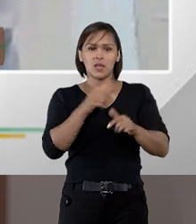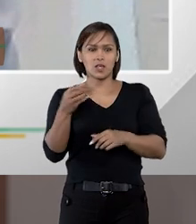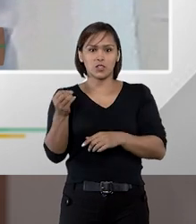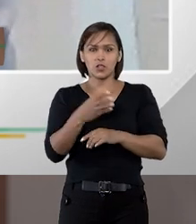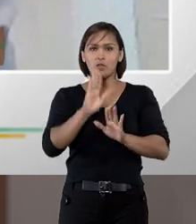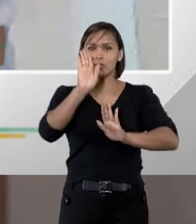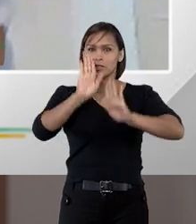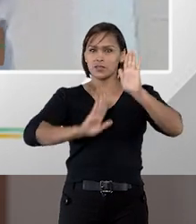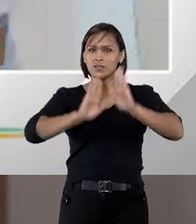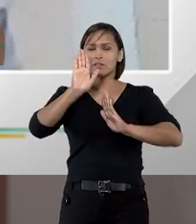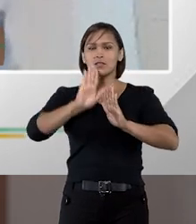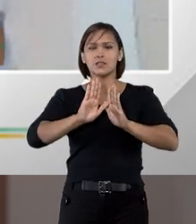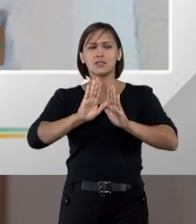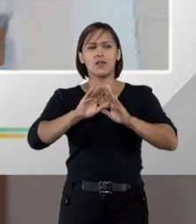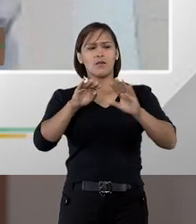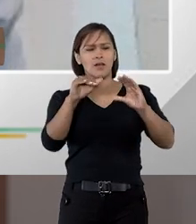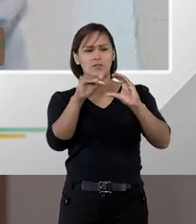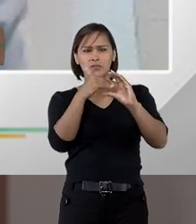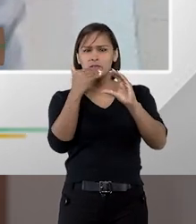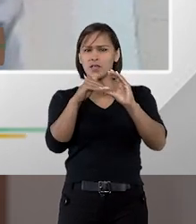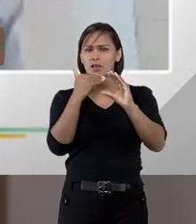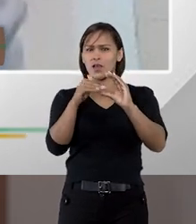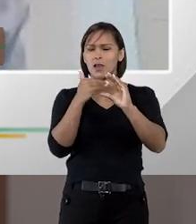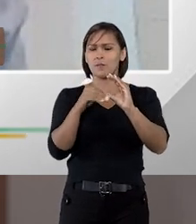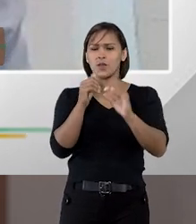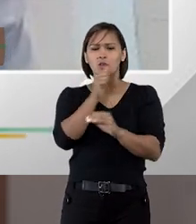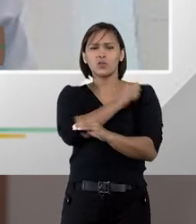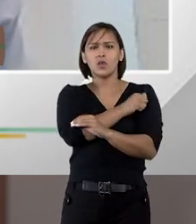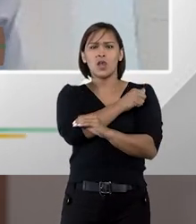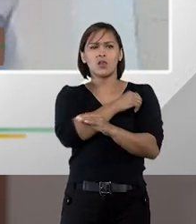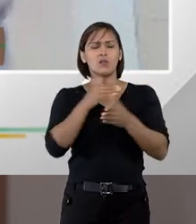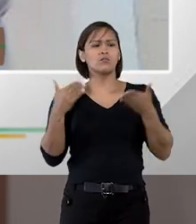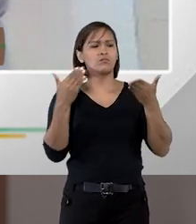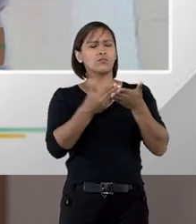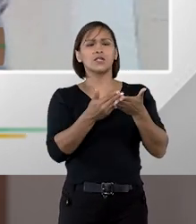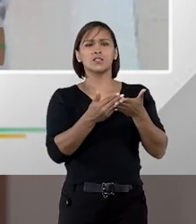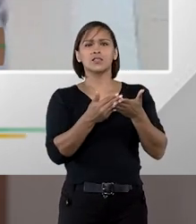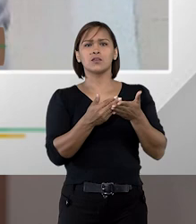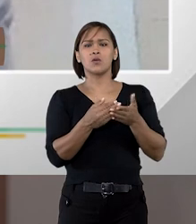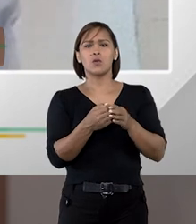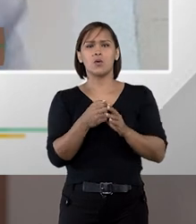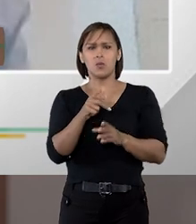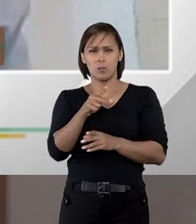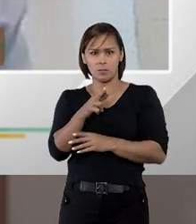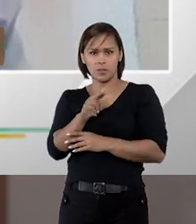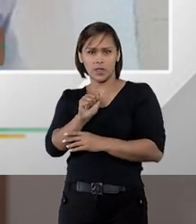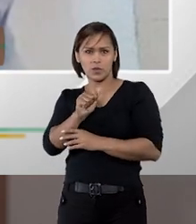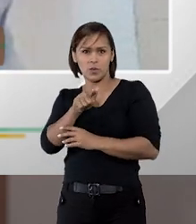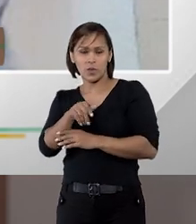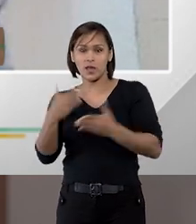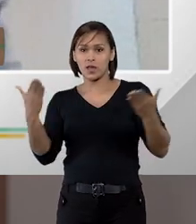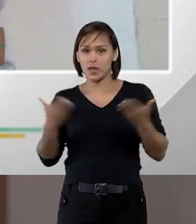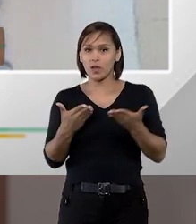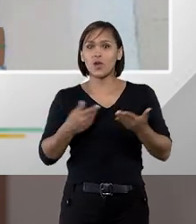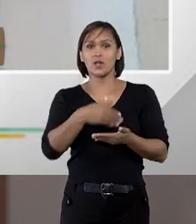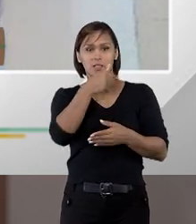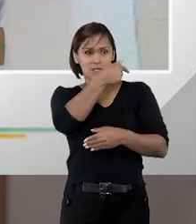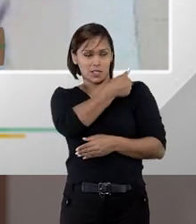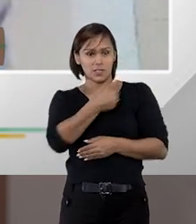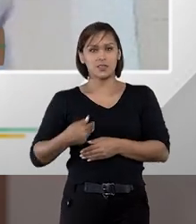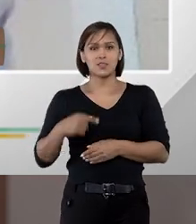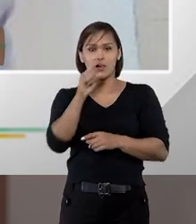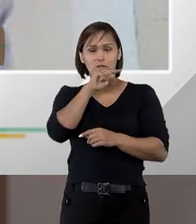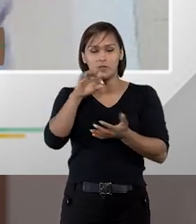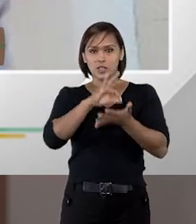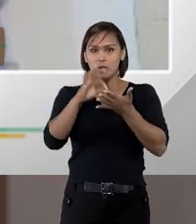trabalhar nova lei de licitação, eu recebia questionamentos dos alunos e no sentido, o professor está dizendo que o pregoeiro tem que ser efetivo agora, que é o agente